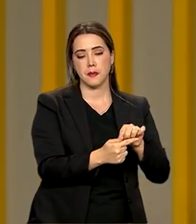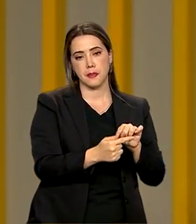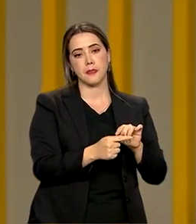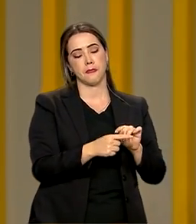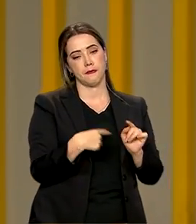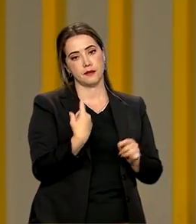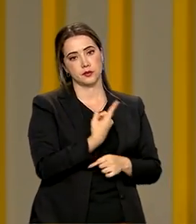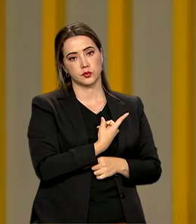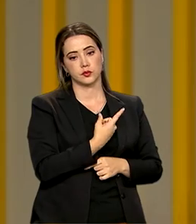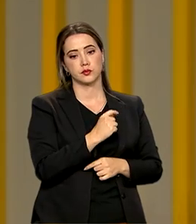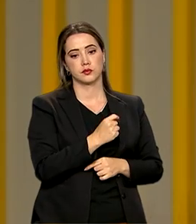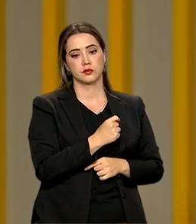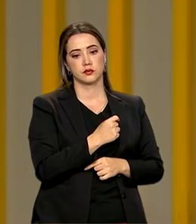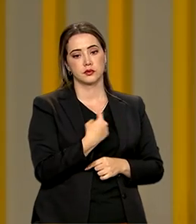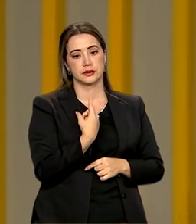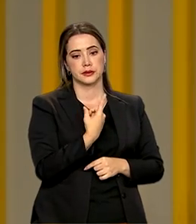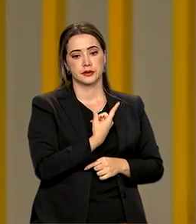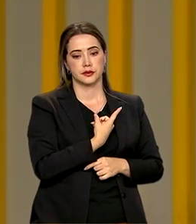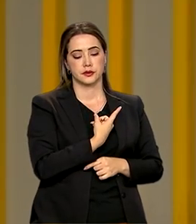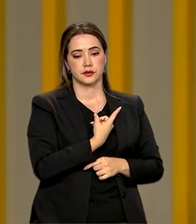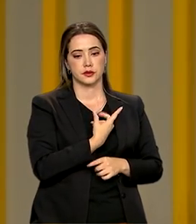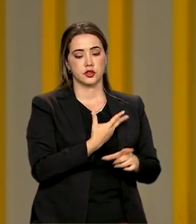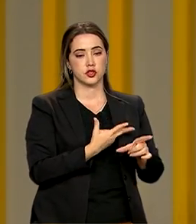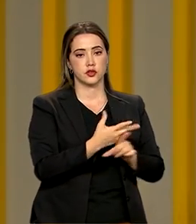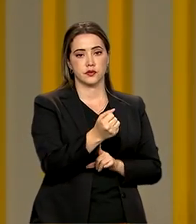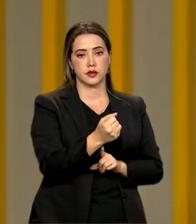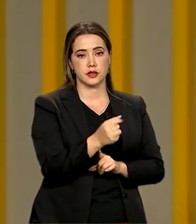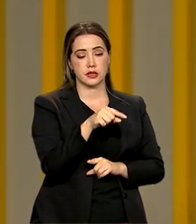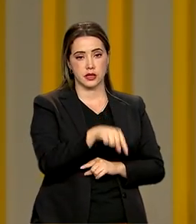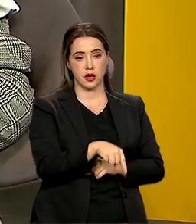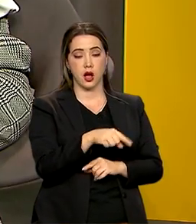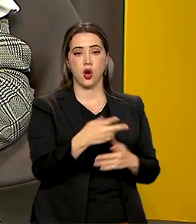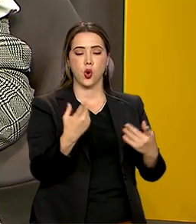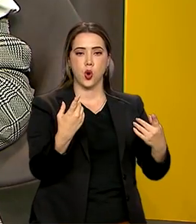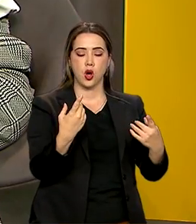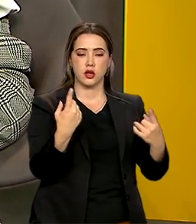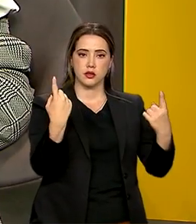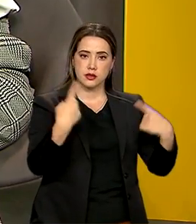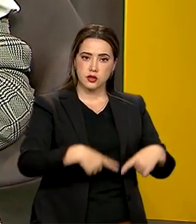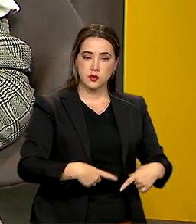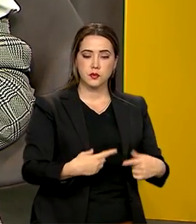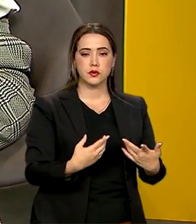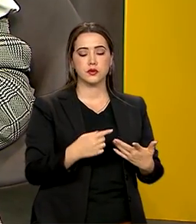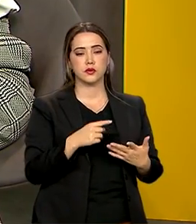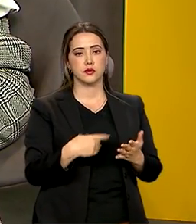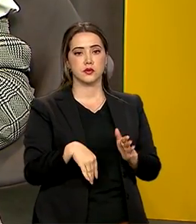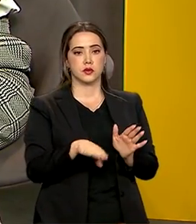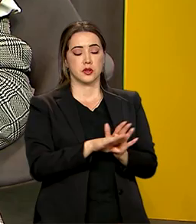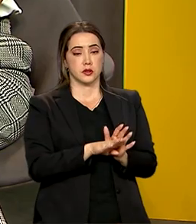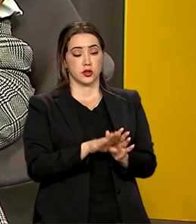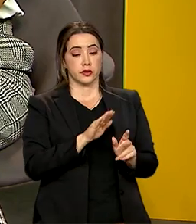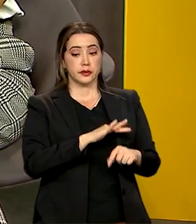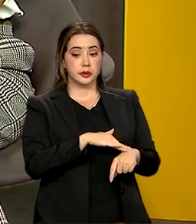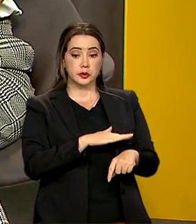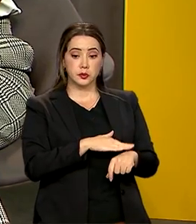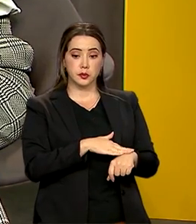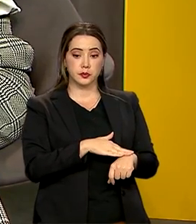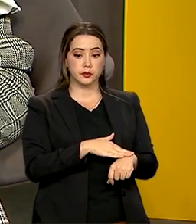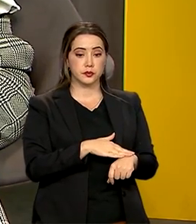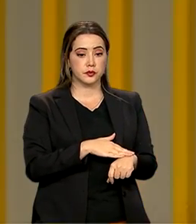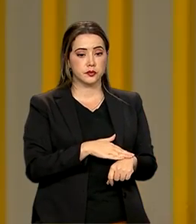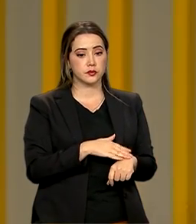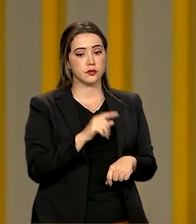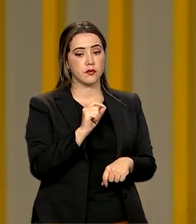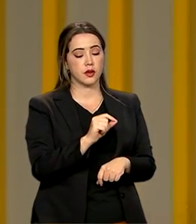formos vencedores nessa disputa, chegará num momento em